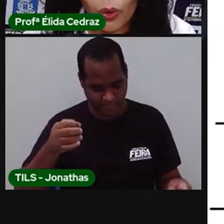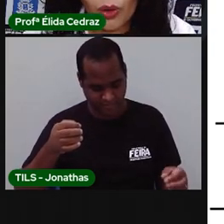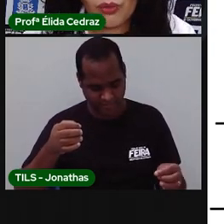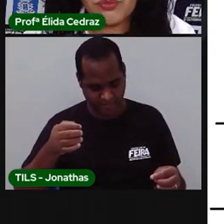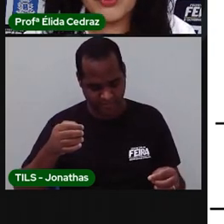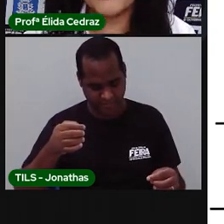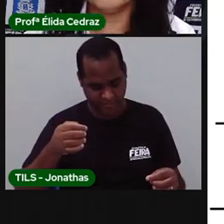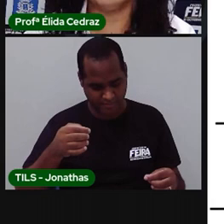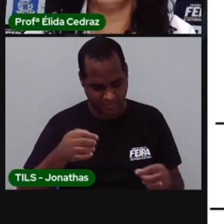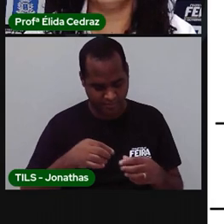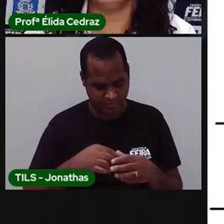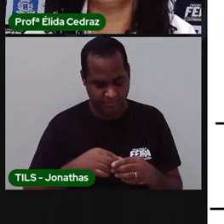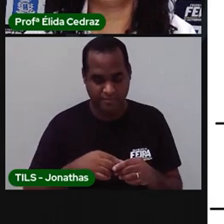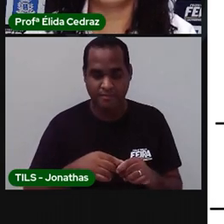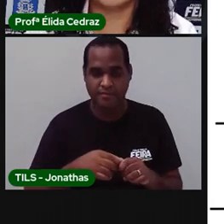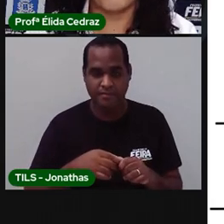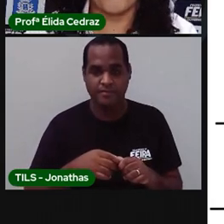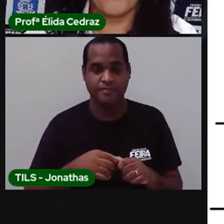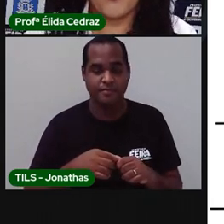Ovo.